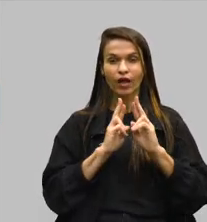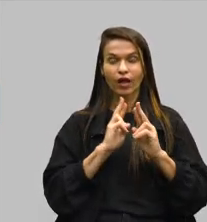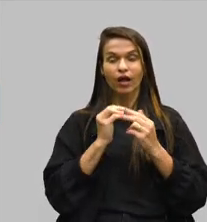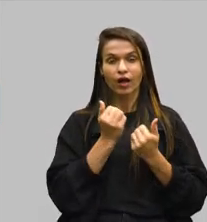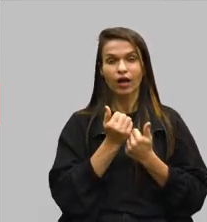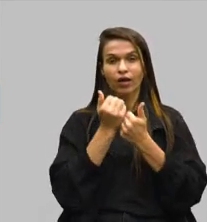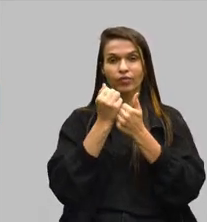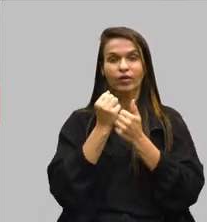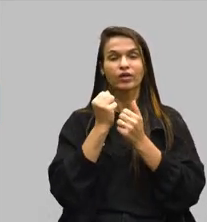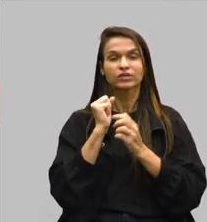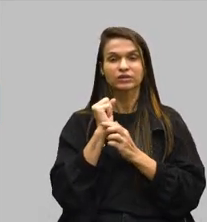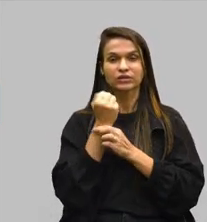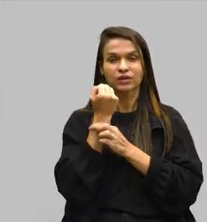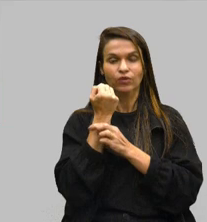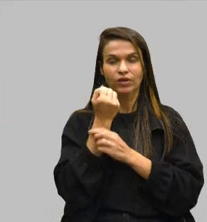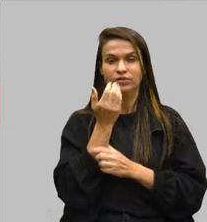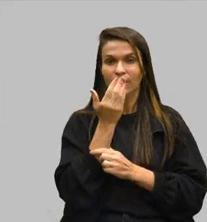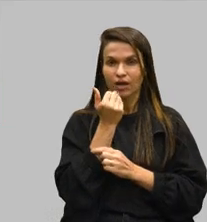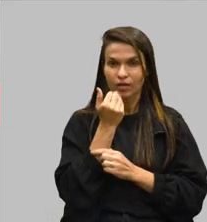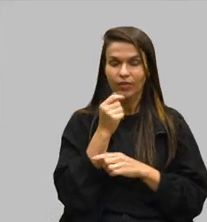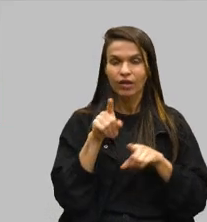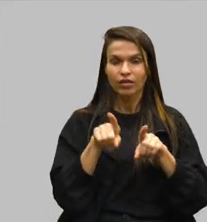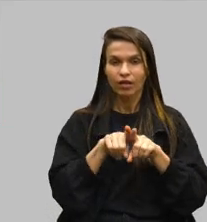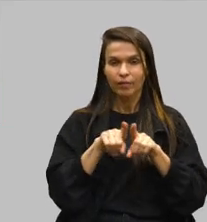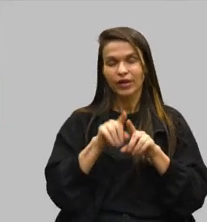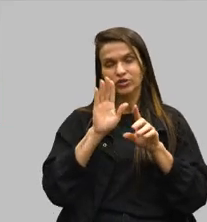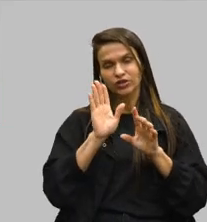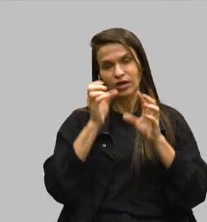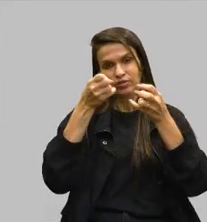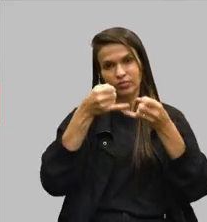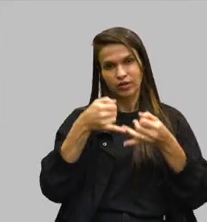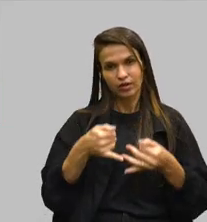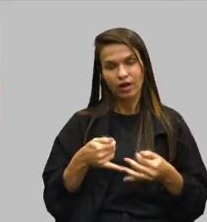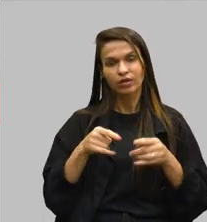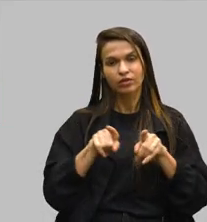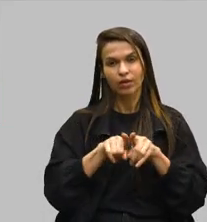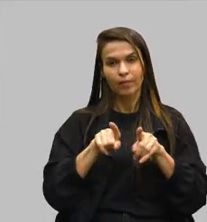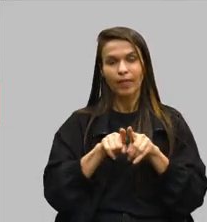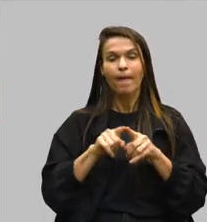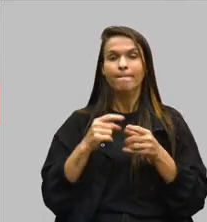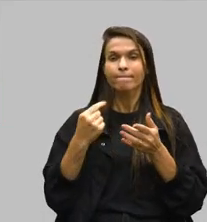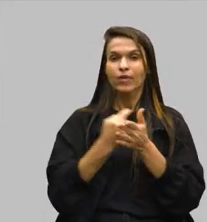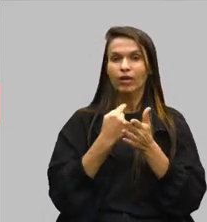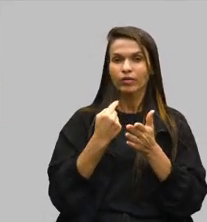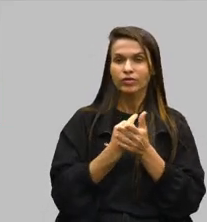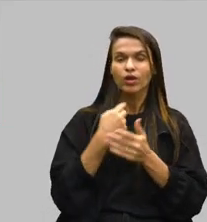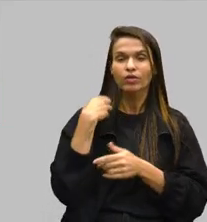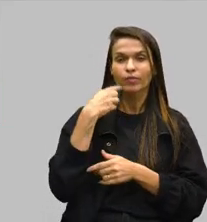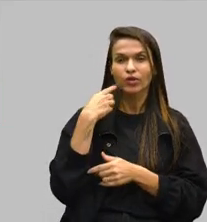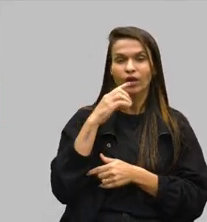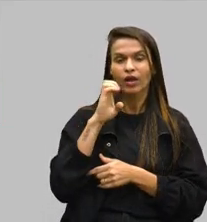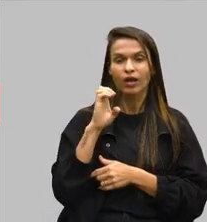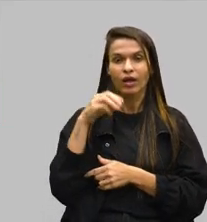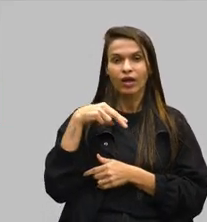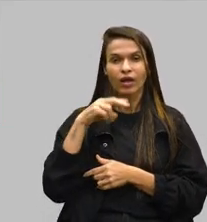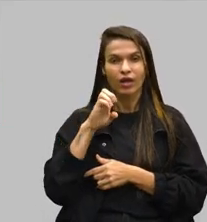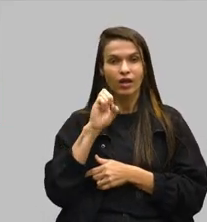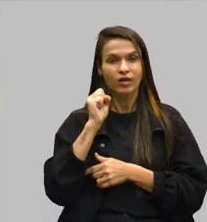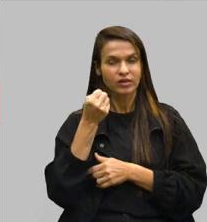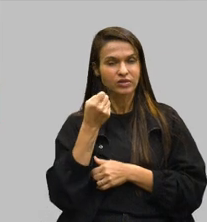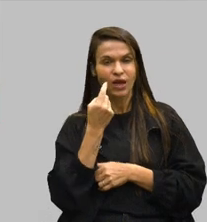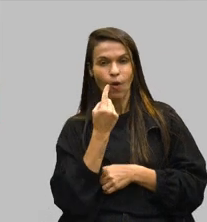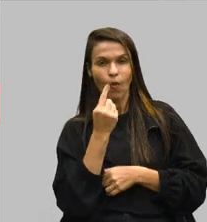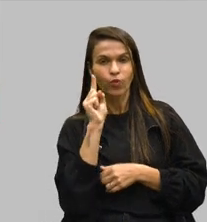da segurança alimentar, também tratada aqui e questionada pelo deputado Enes Cândido, deputado na última